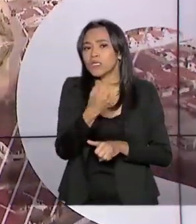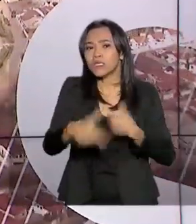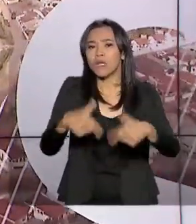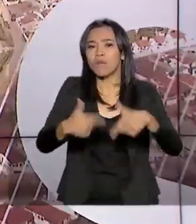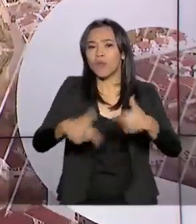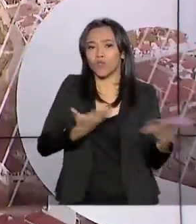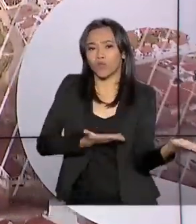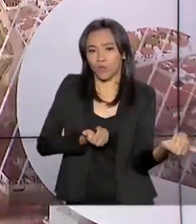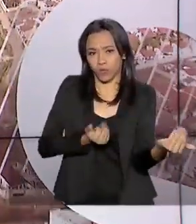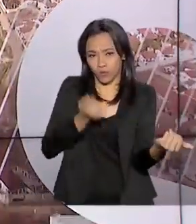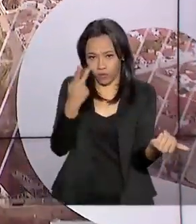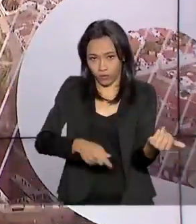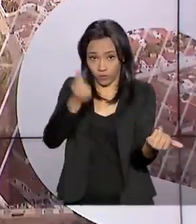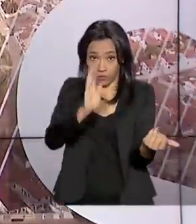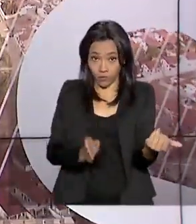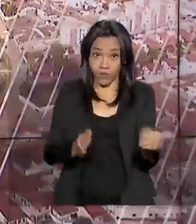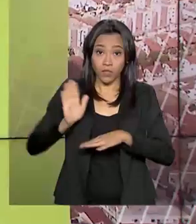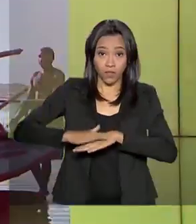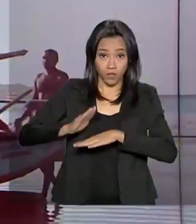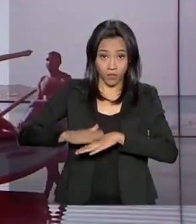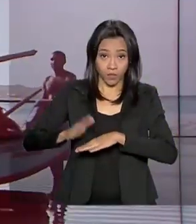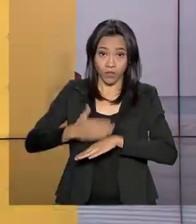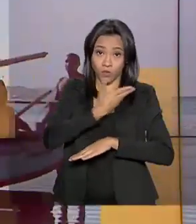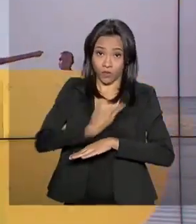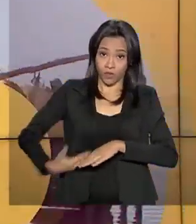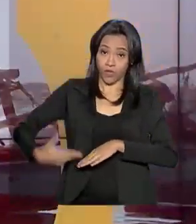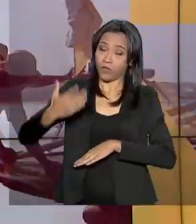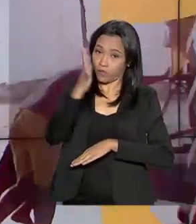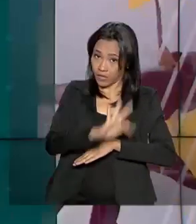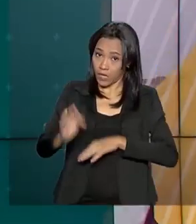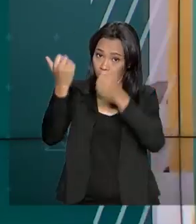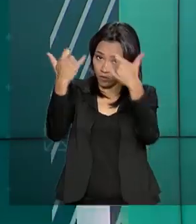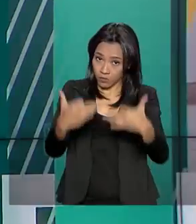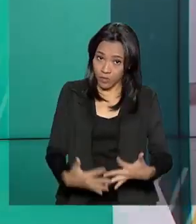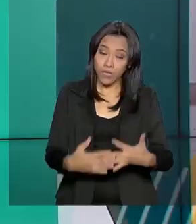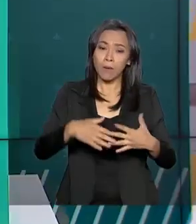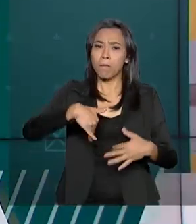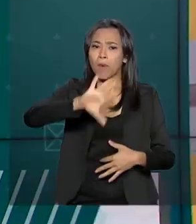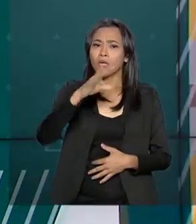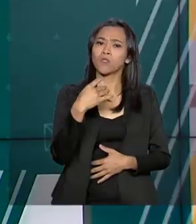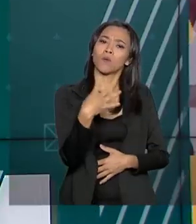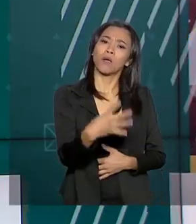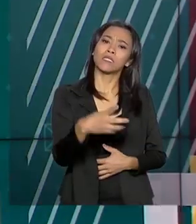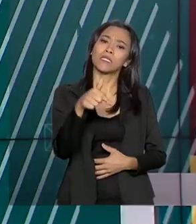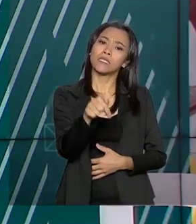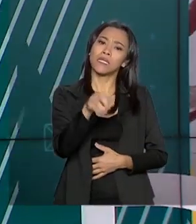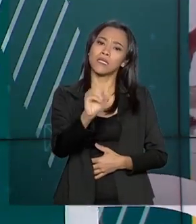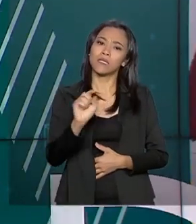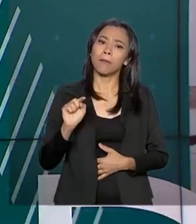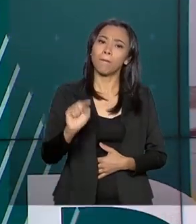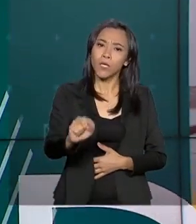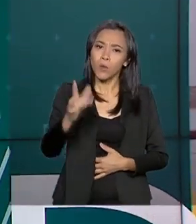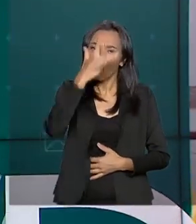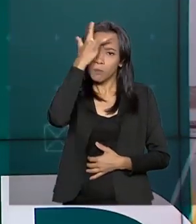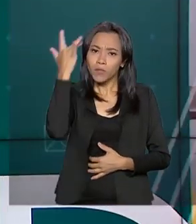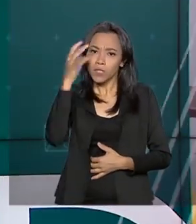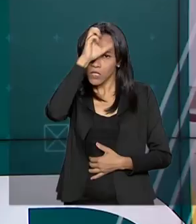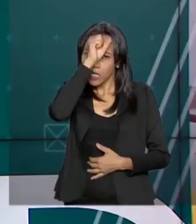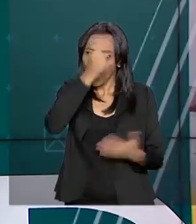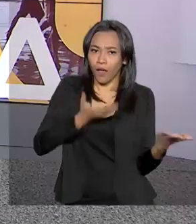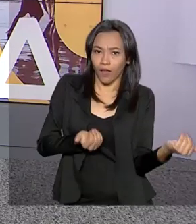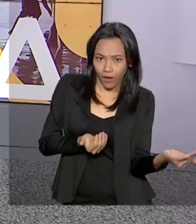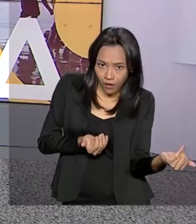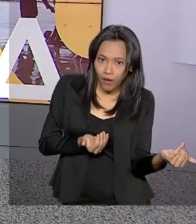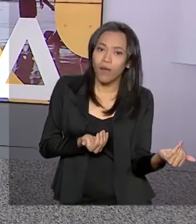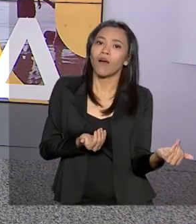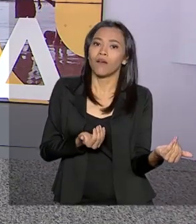no Brasil. Segundo o governo federal, existem hoje no país mais de 470 mil aprendizes ativos.